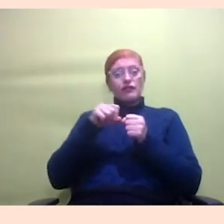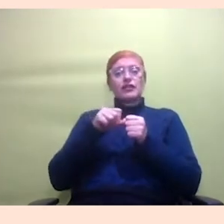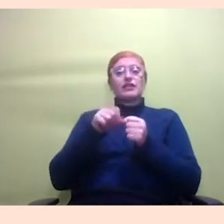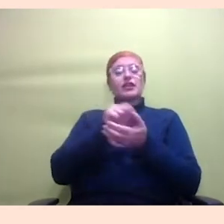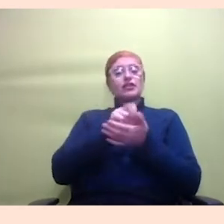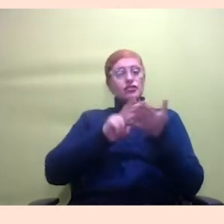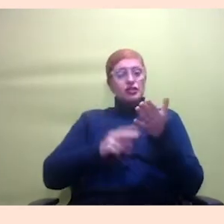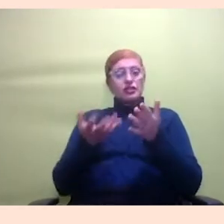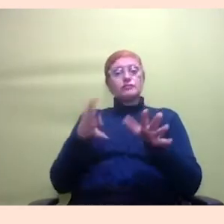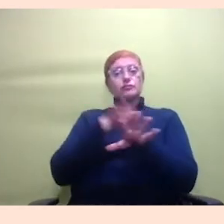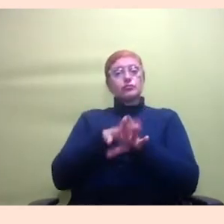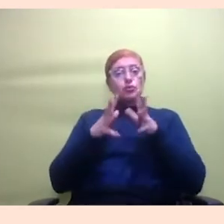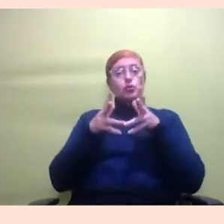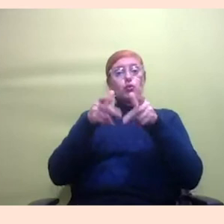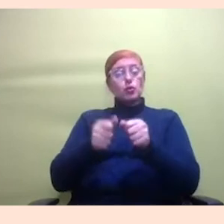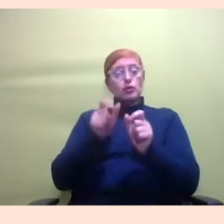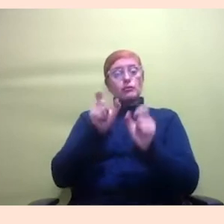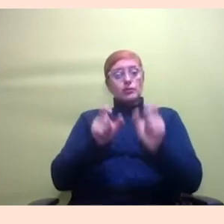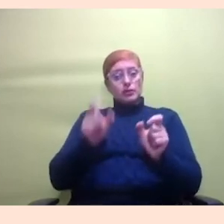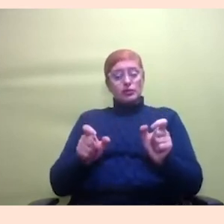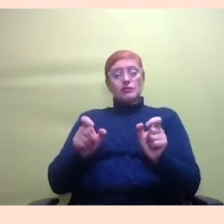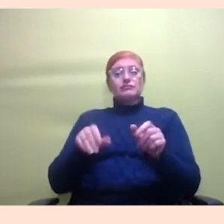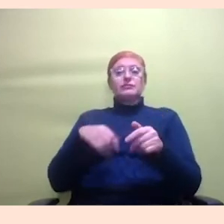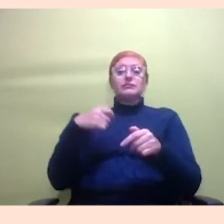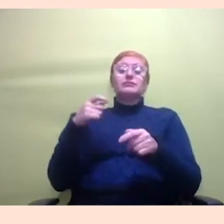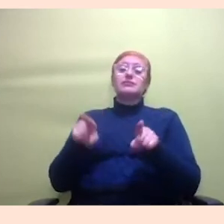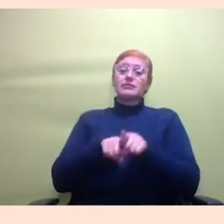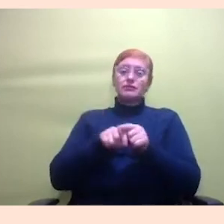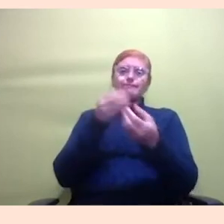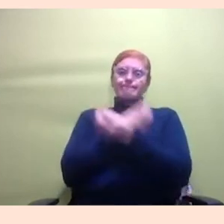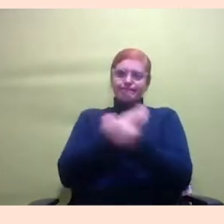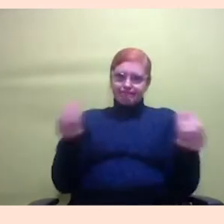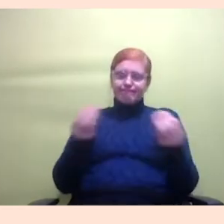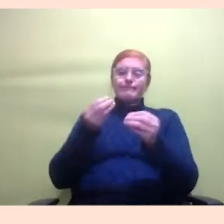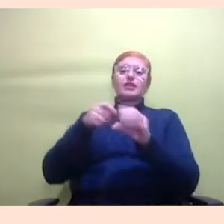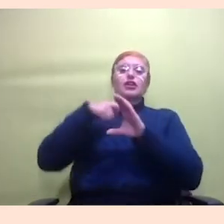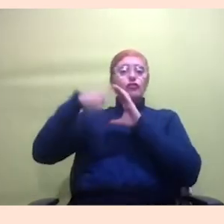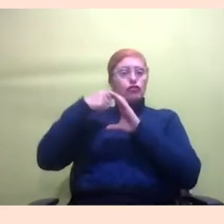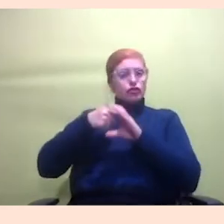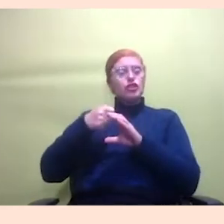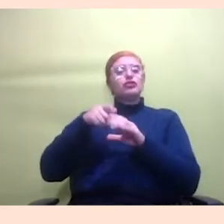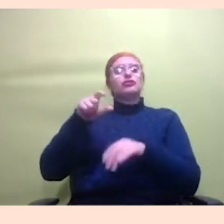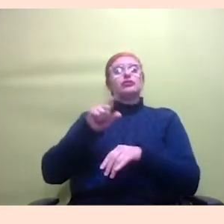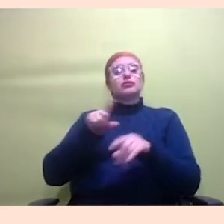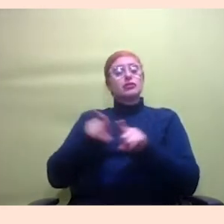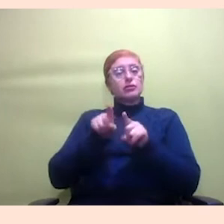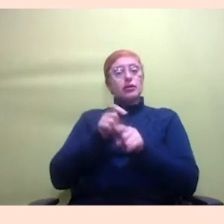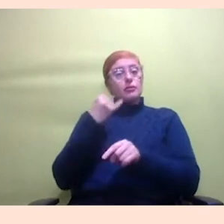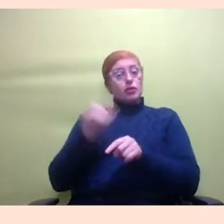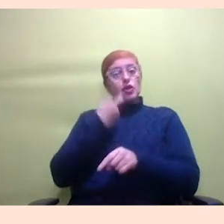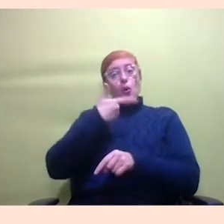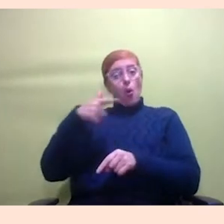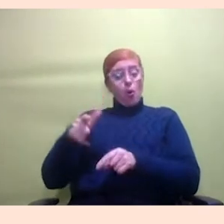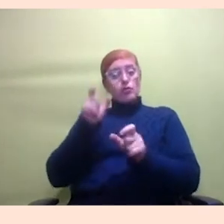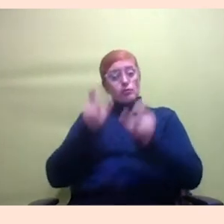e segundo porque a gente vai disponibilizar esses vídeos então é importante que outras pessoas que não têm as